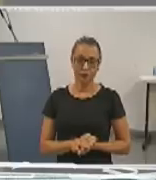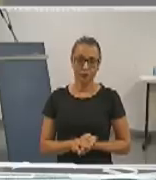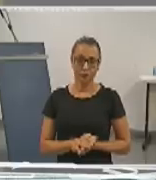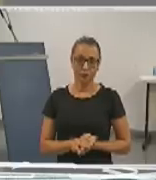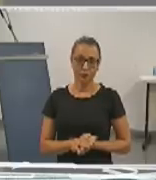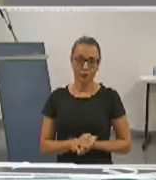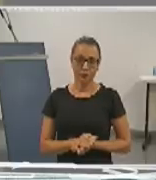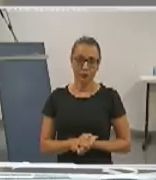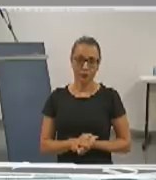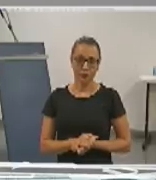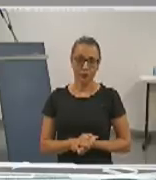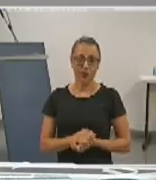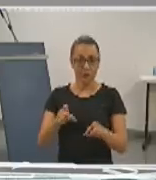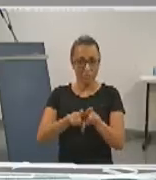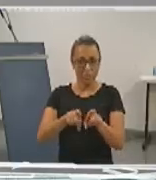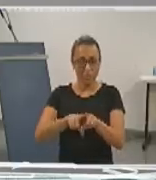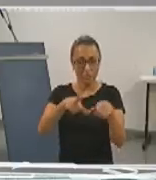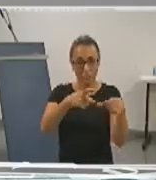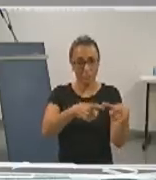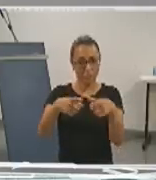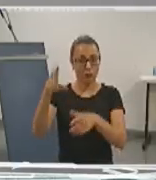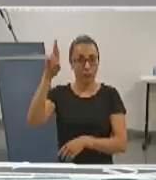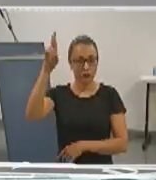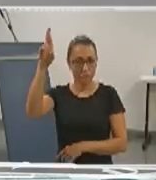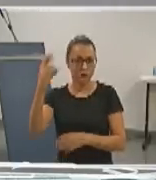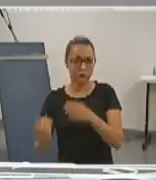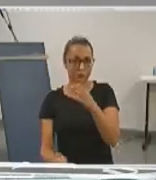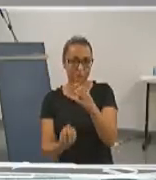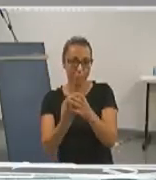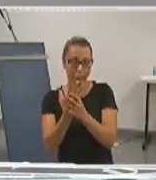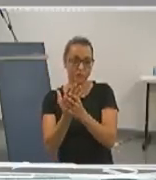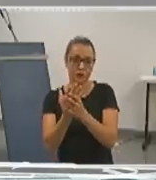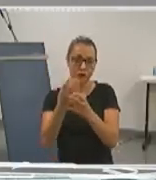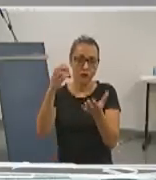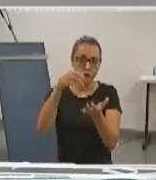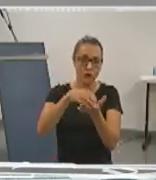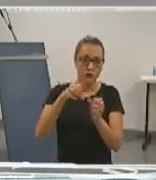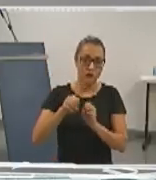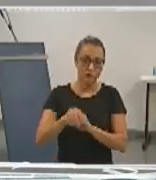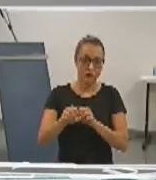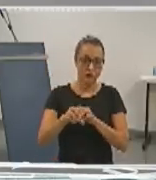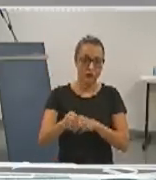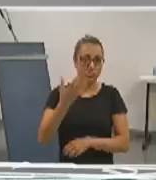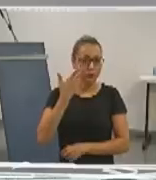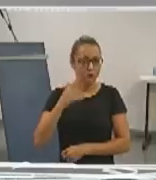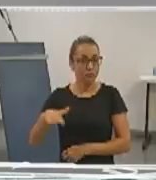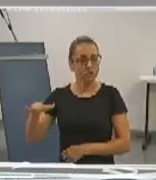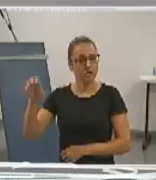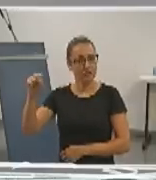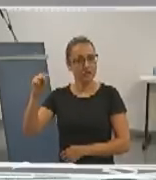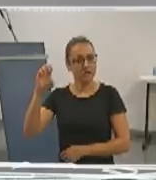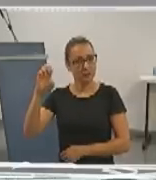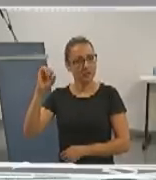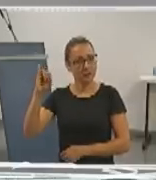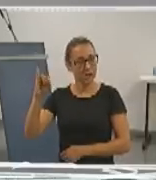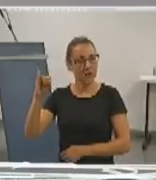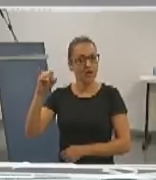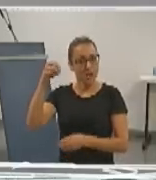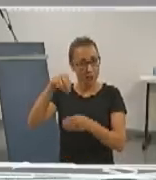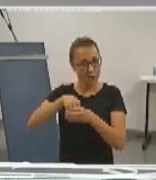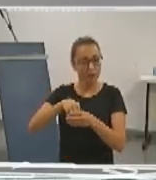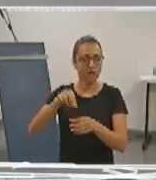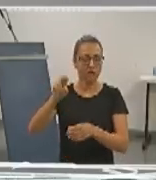e aos órgãos responsáveis para a criação de um centro de educação infantil sem no HU. Nós precisamos